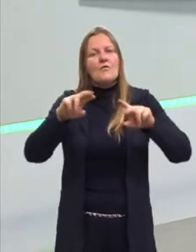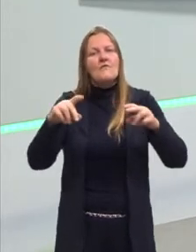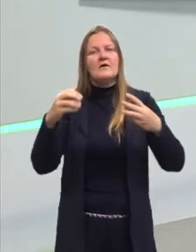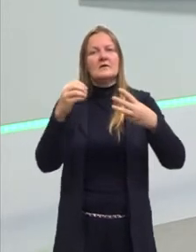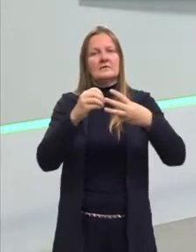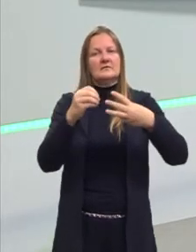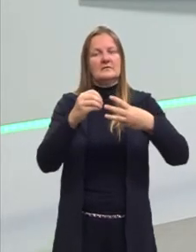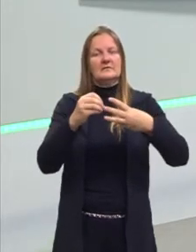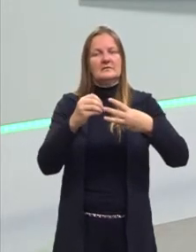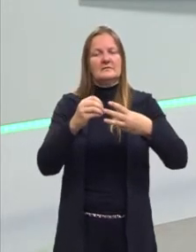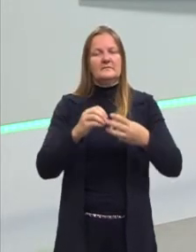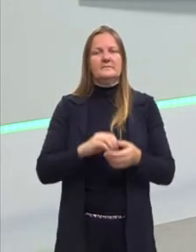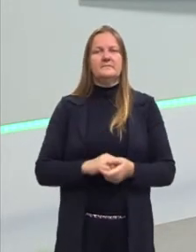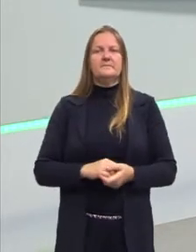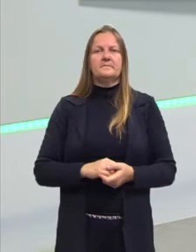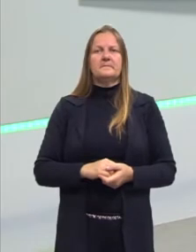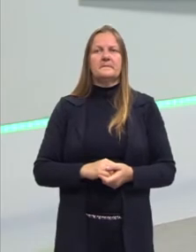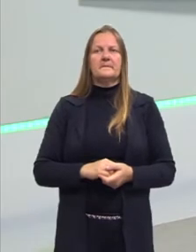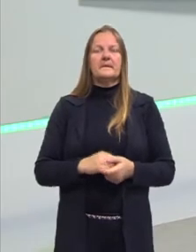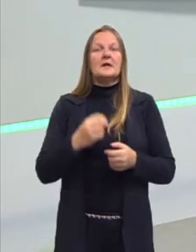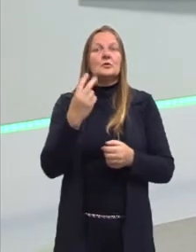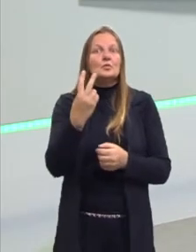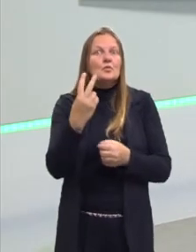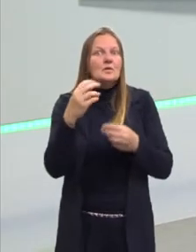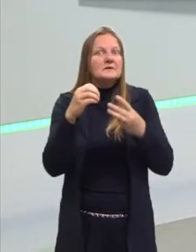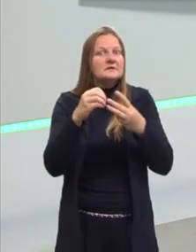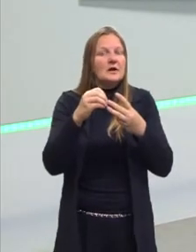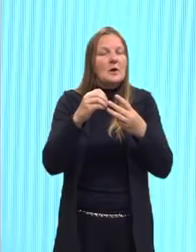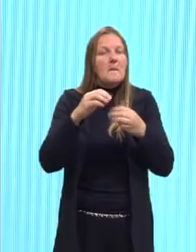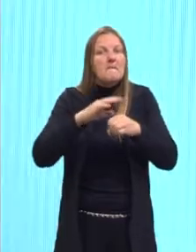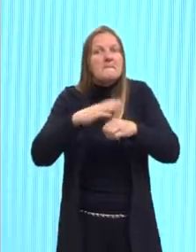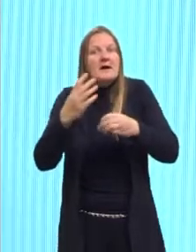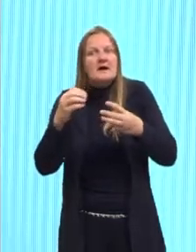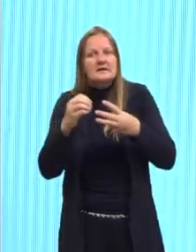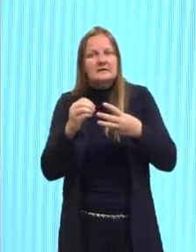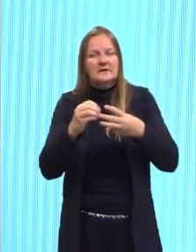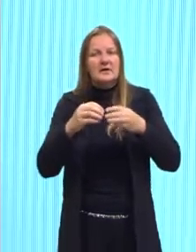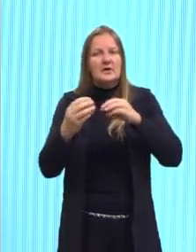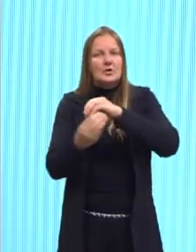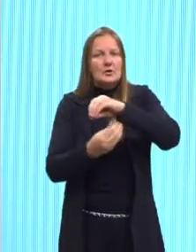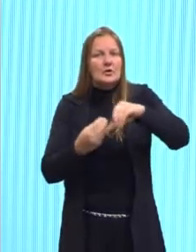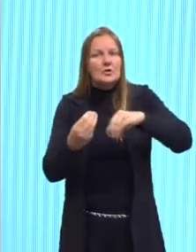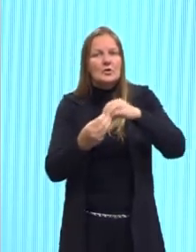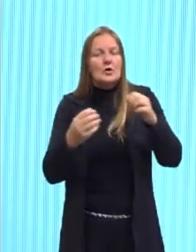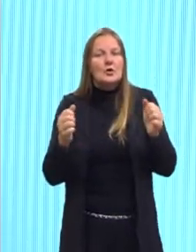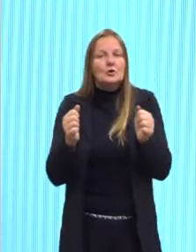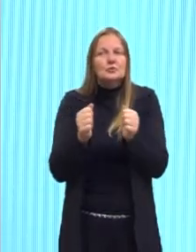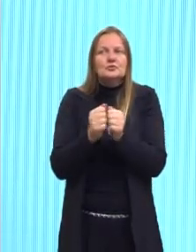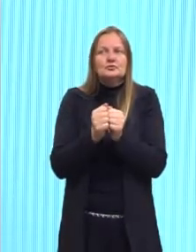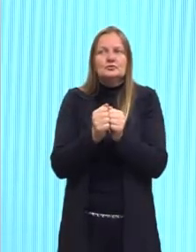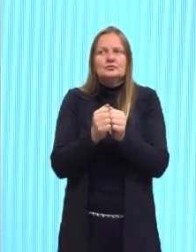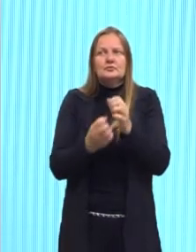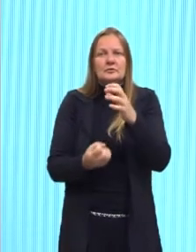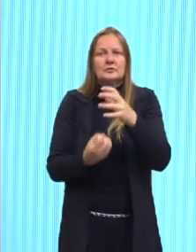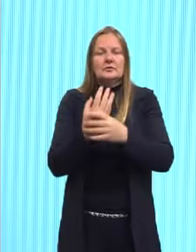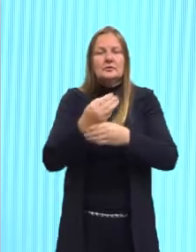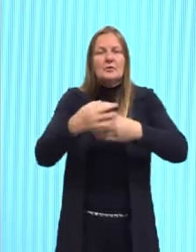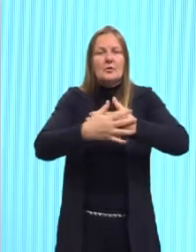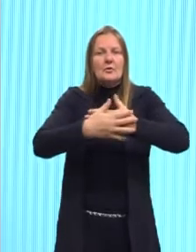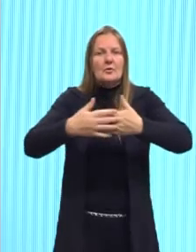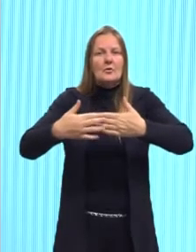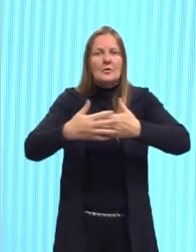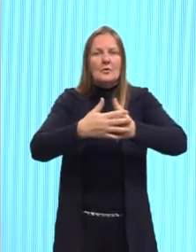Então, duas ou mais células, elas podem formar e elas formam tecidos,